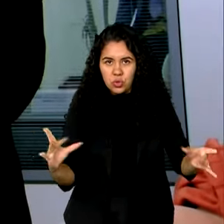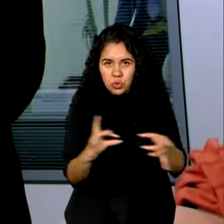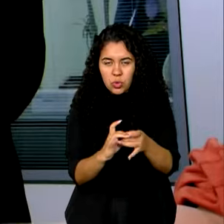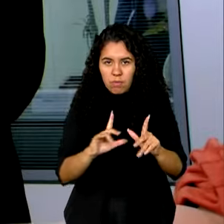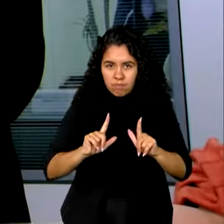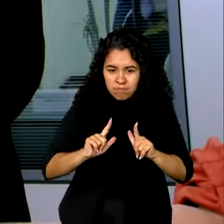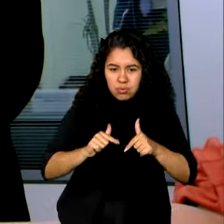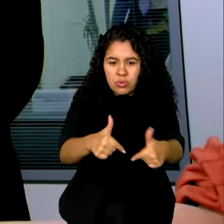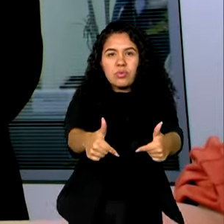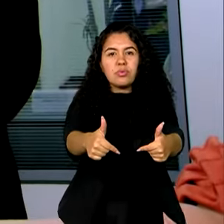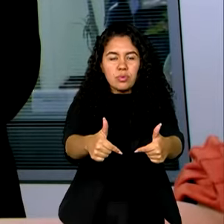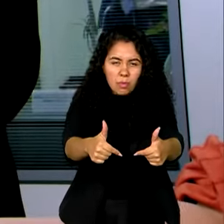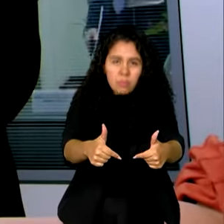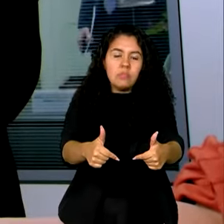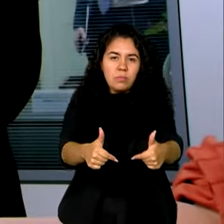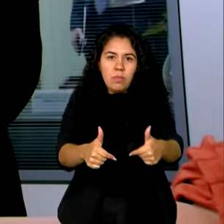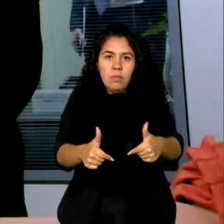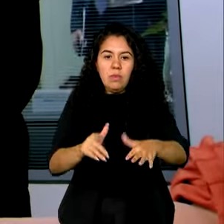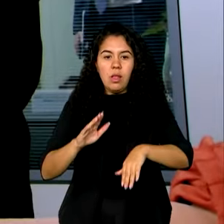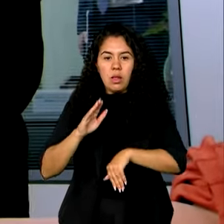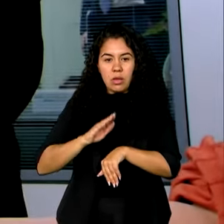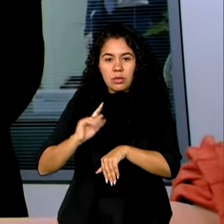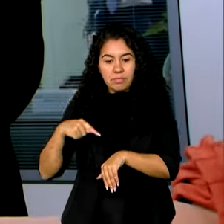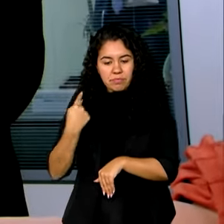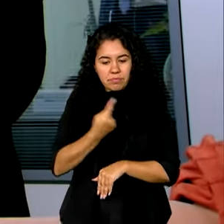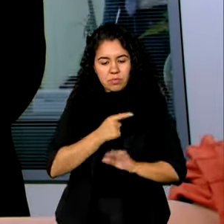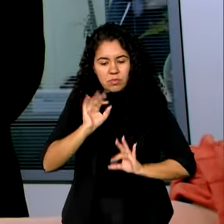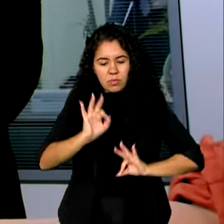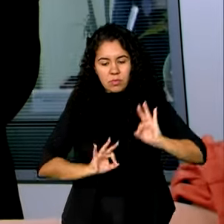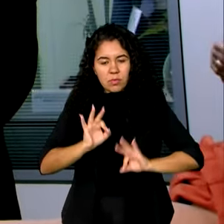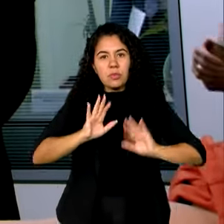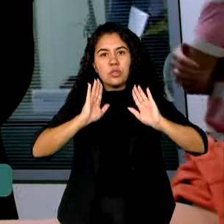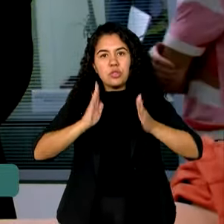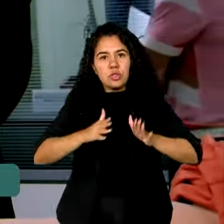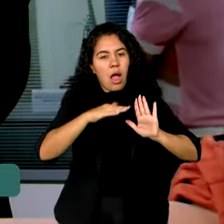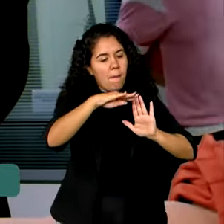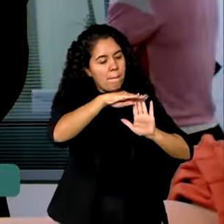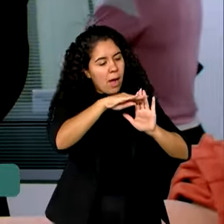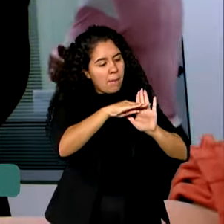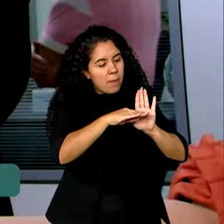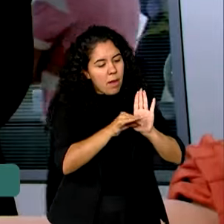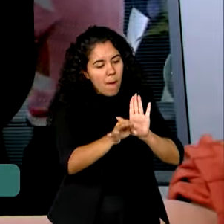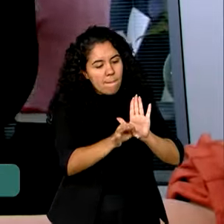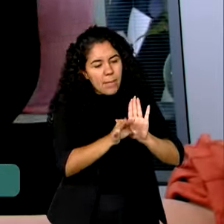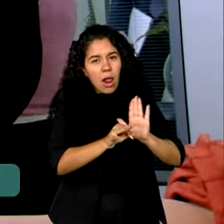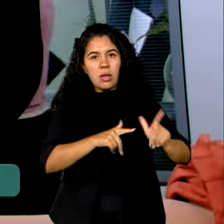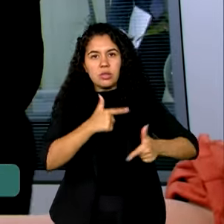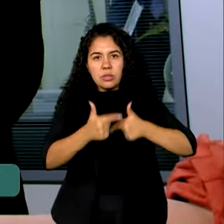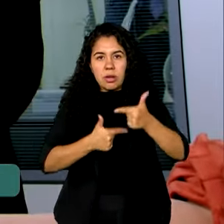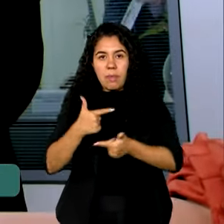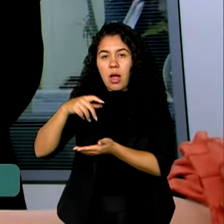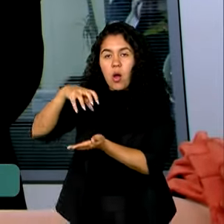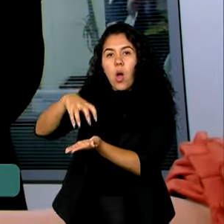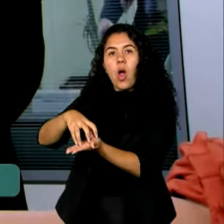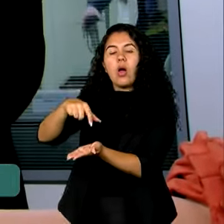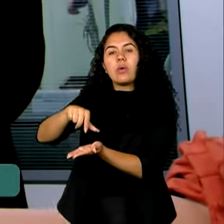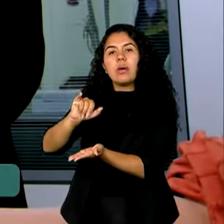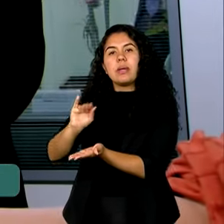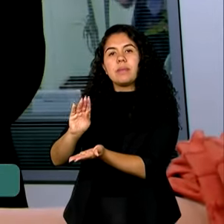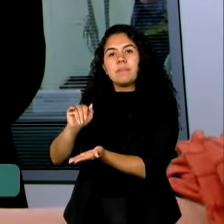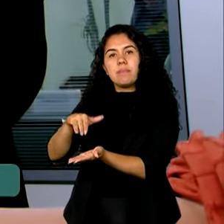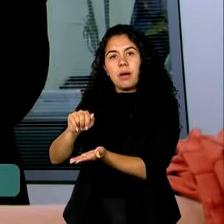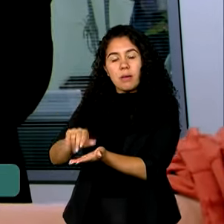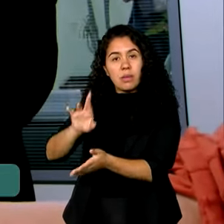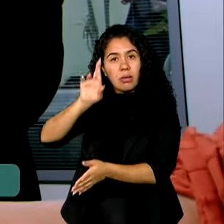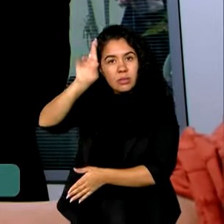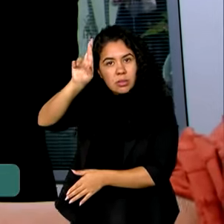Nós desenvolvemos um plano de trabalho. Hoje o IBAMA é responsável pelo licenciamento ambiental